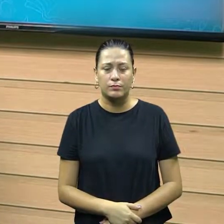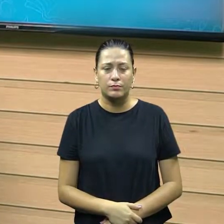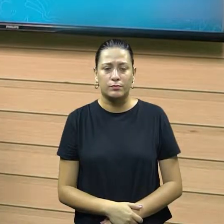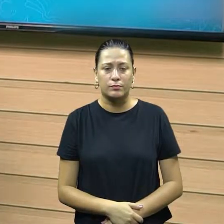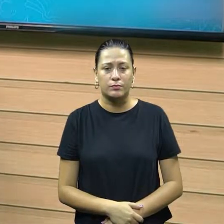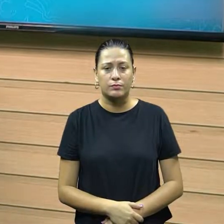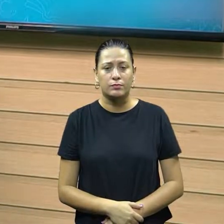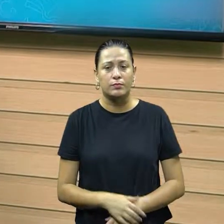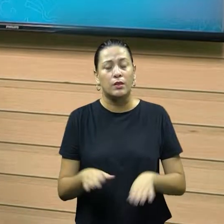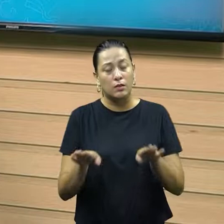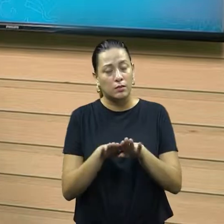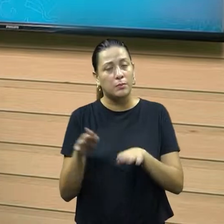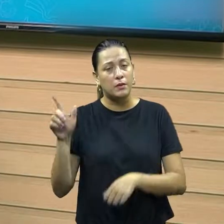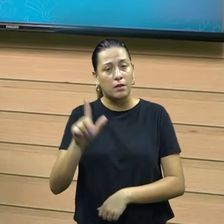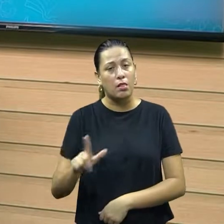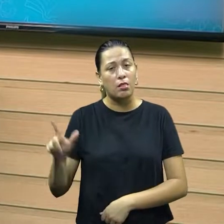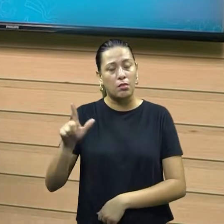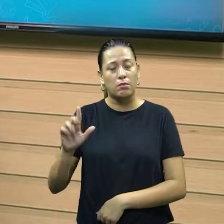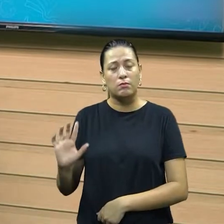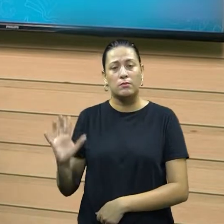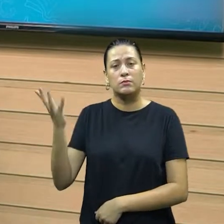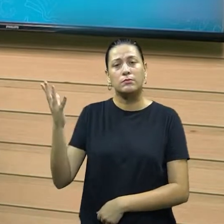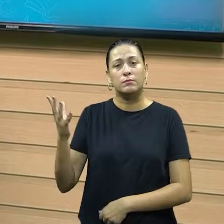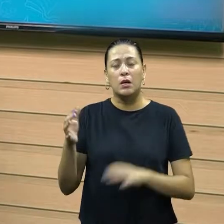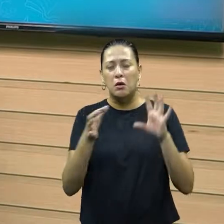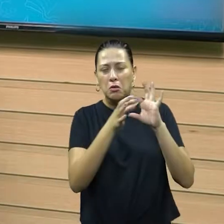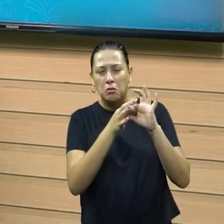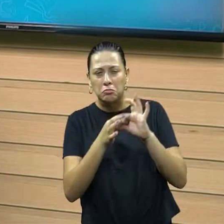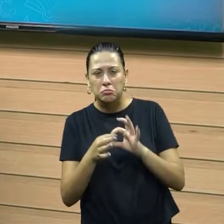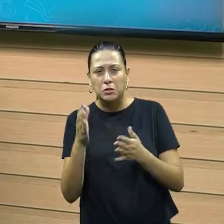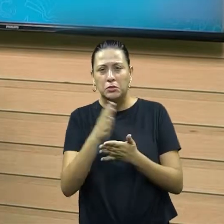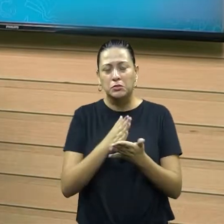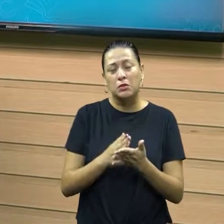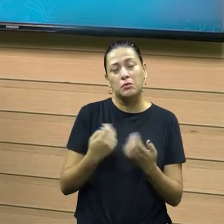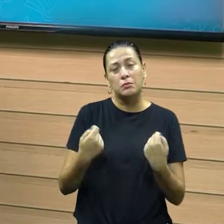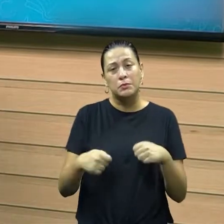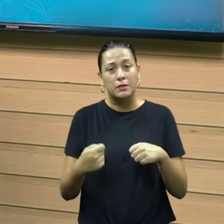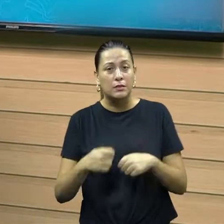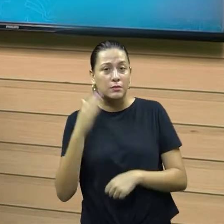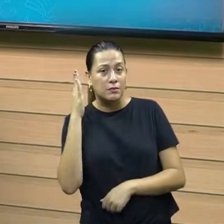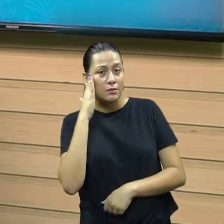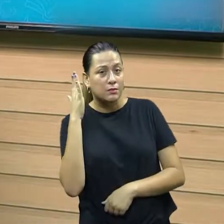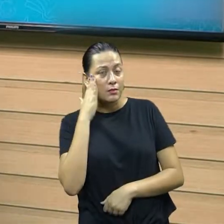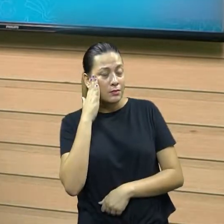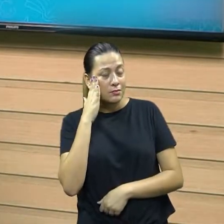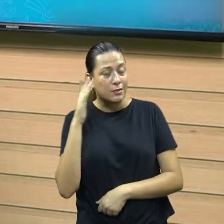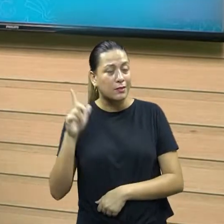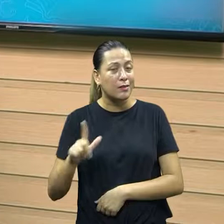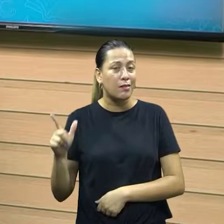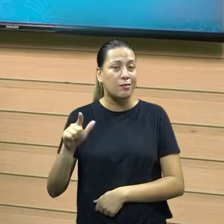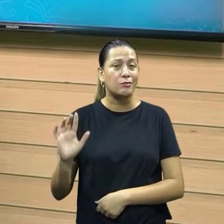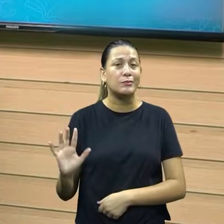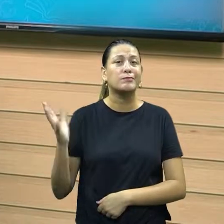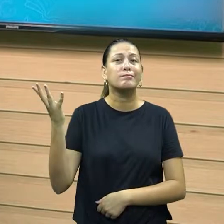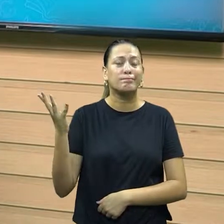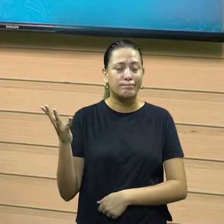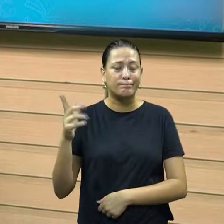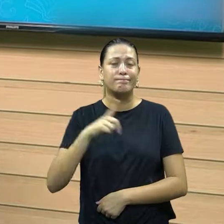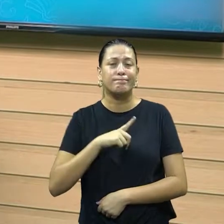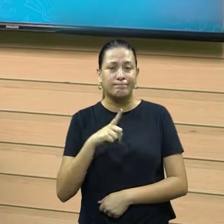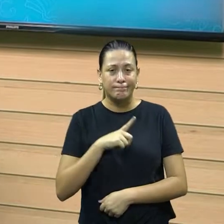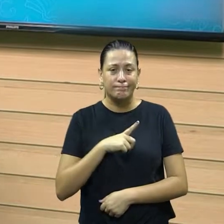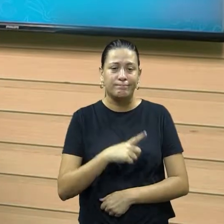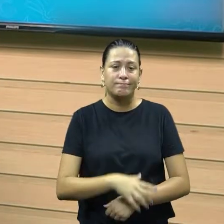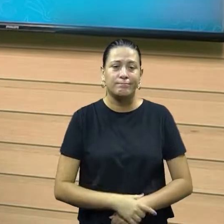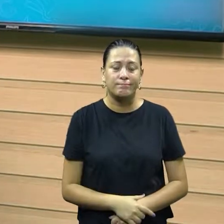também tem a questão da lógica dos fatos, né. Você tem situações que você tem que também, tem que saber, que tem uma lógica para que isso aqui ocorra, né, que